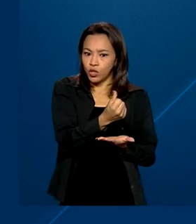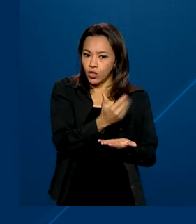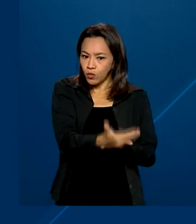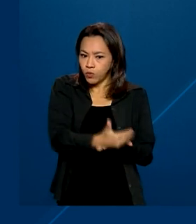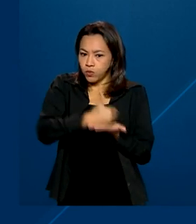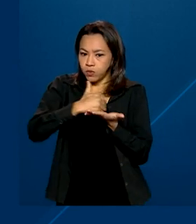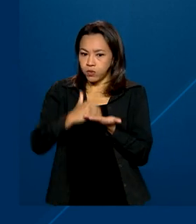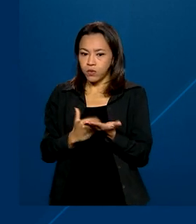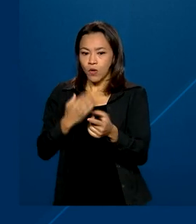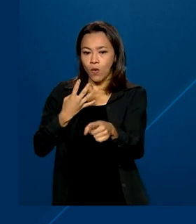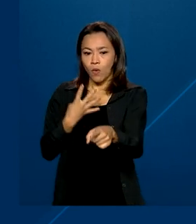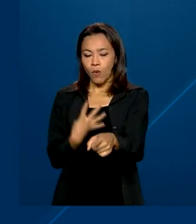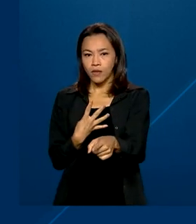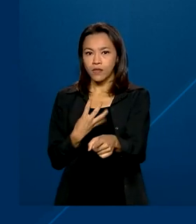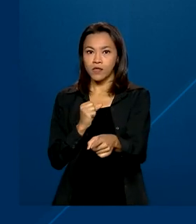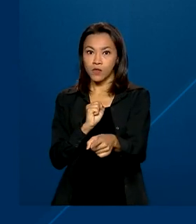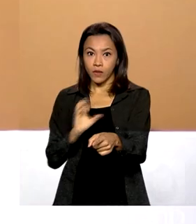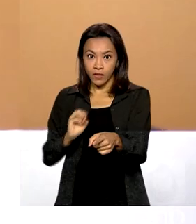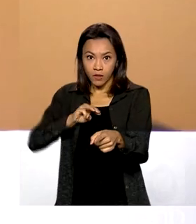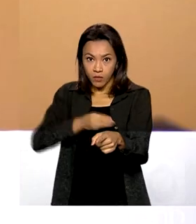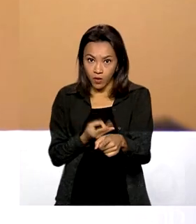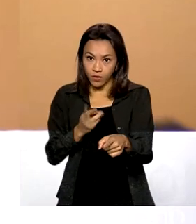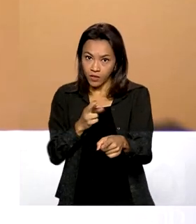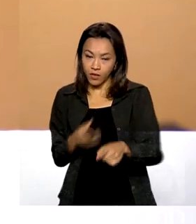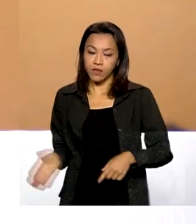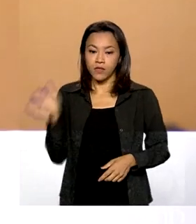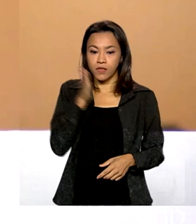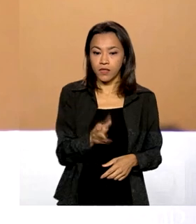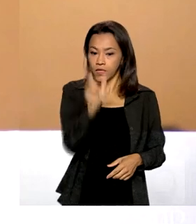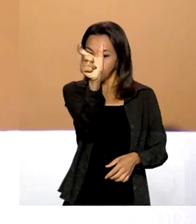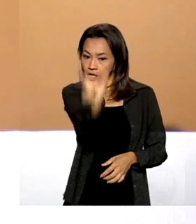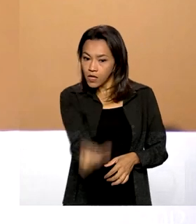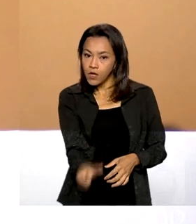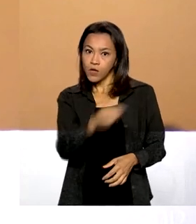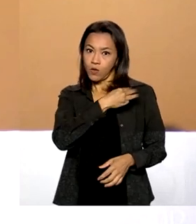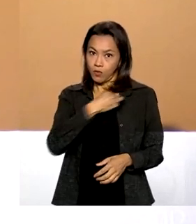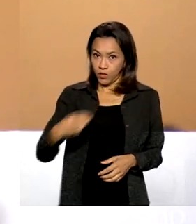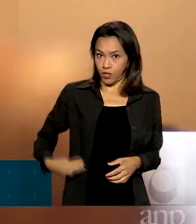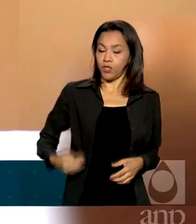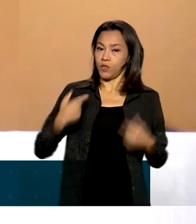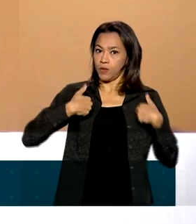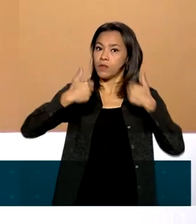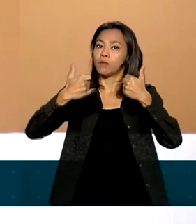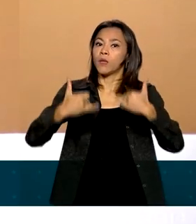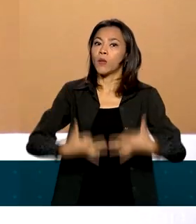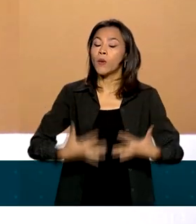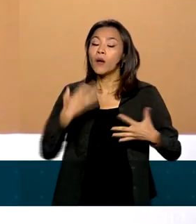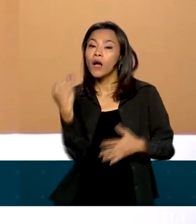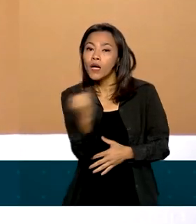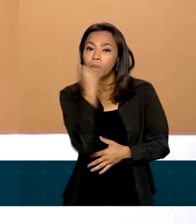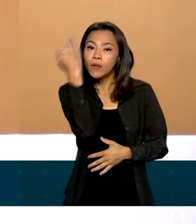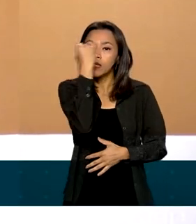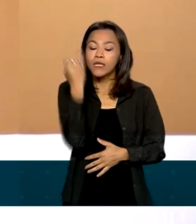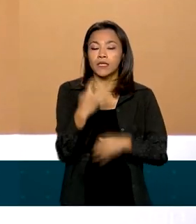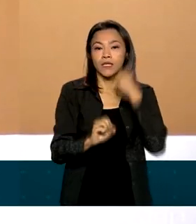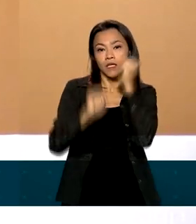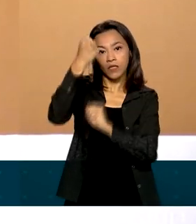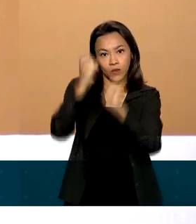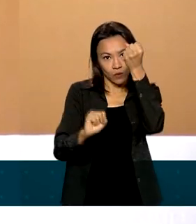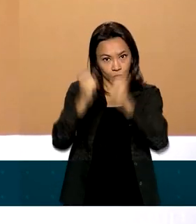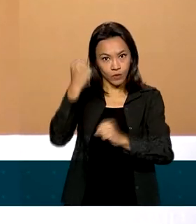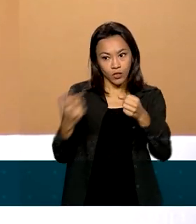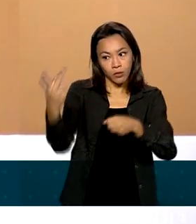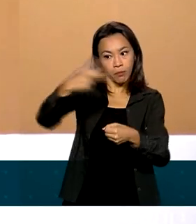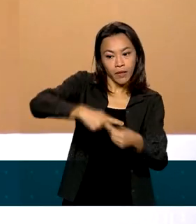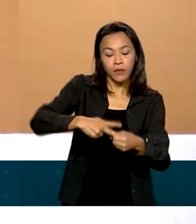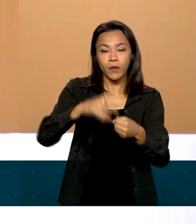480 milhões de reais. O ministro de Minas e Energia ressaltou a importância da indústria de petróleo e gás natural para a